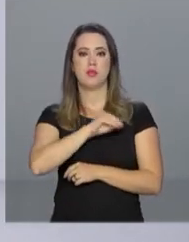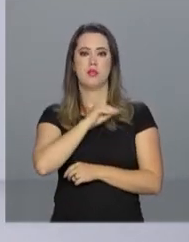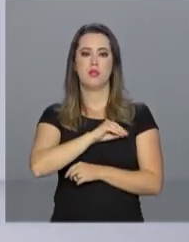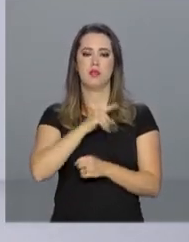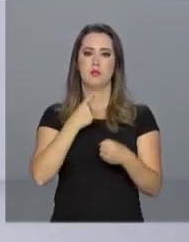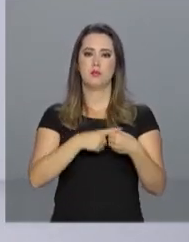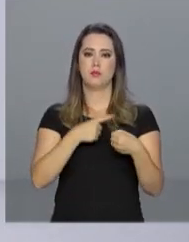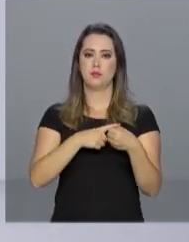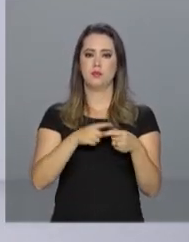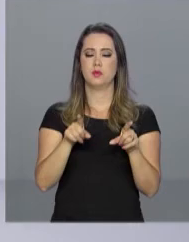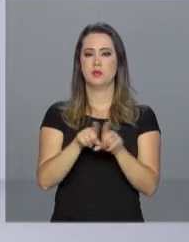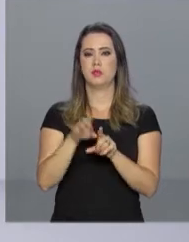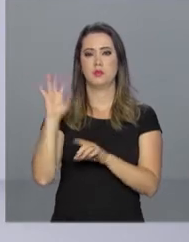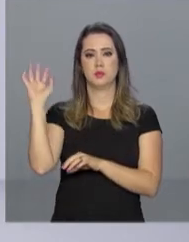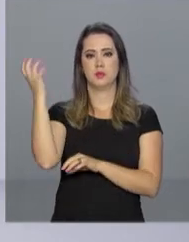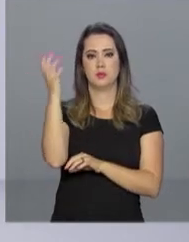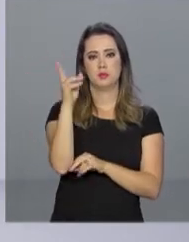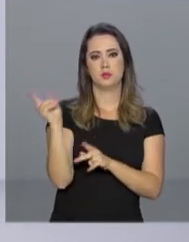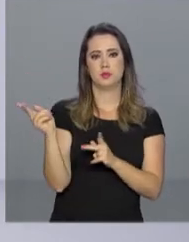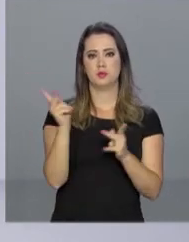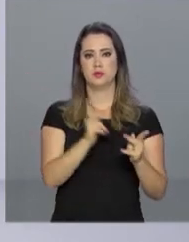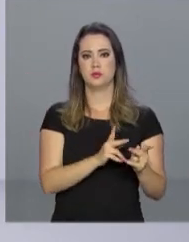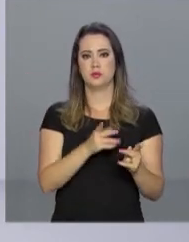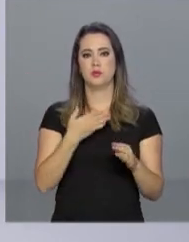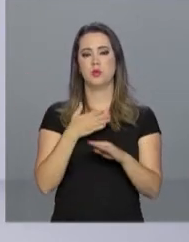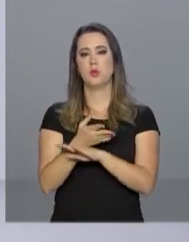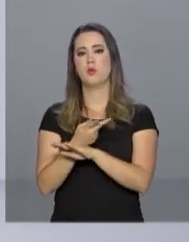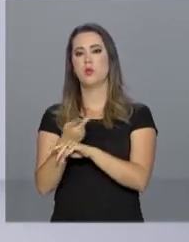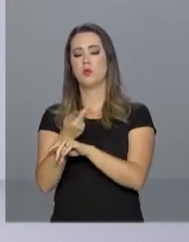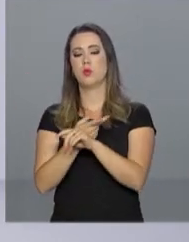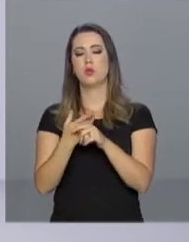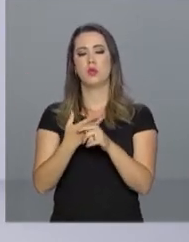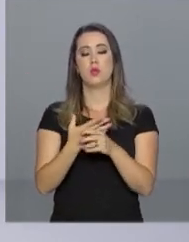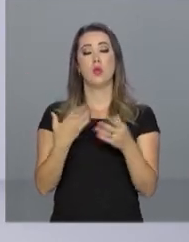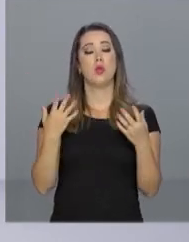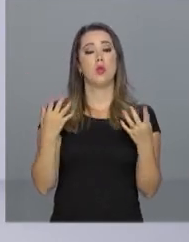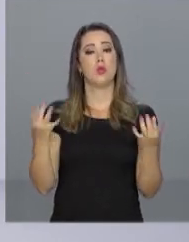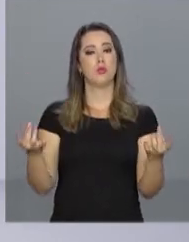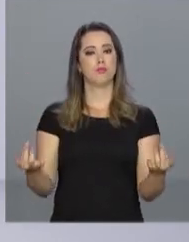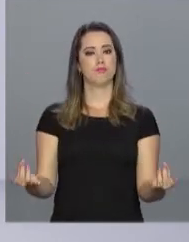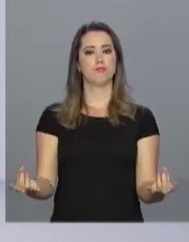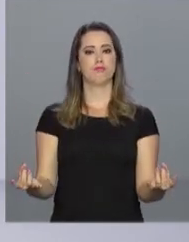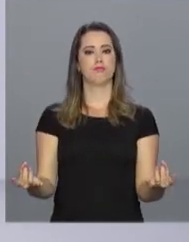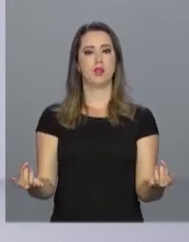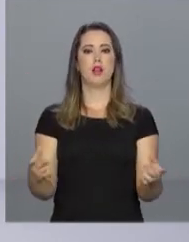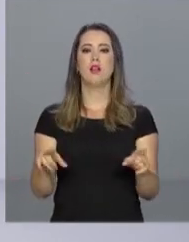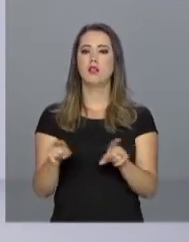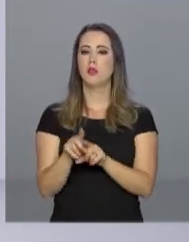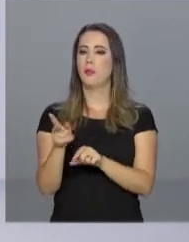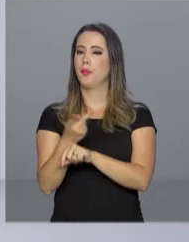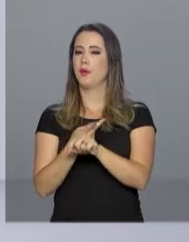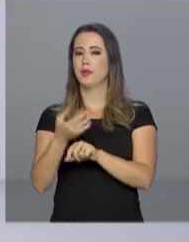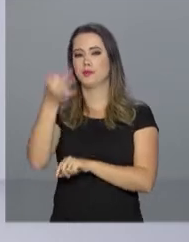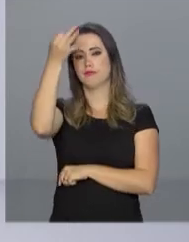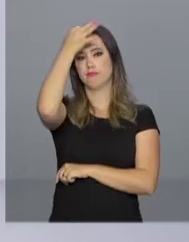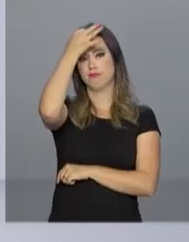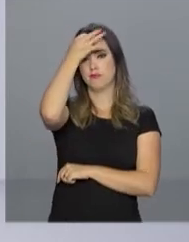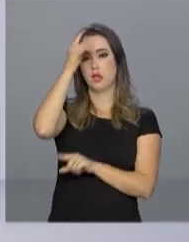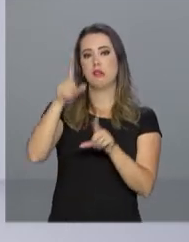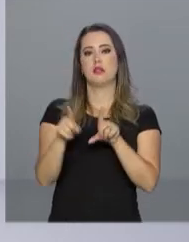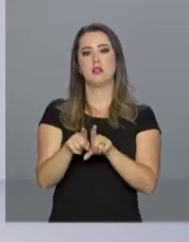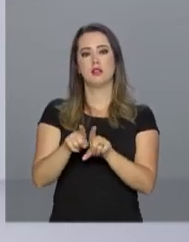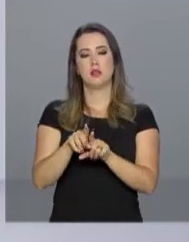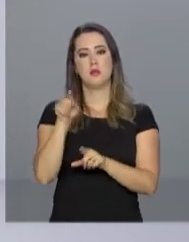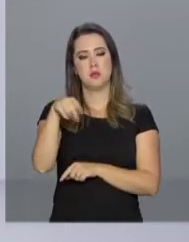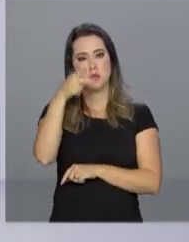da cidade. Além da natureza, os visitantes vão atrás de meditação, cristais e busca espiritual. E existe até